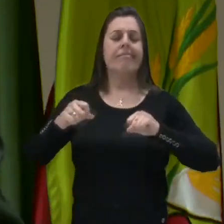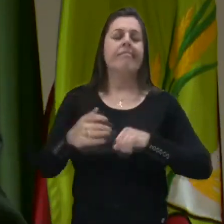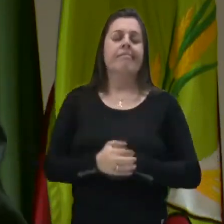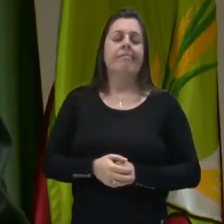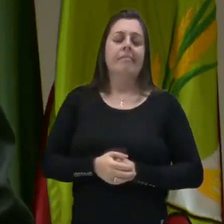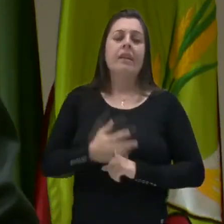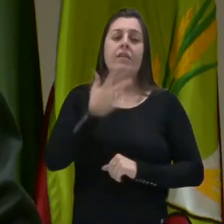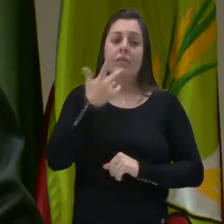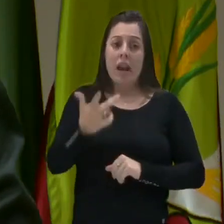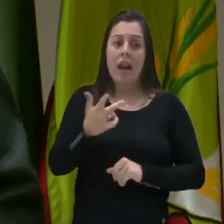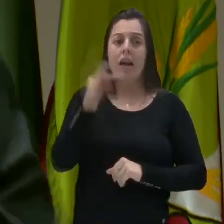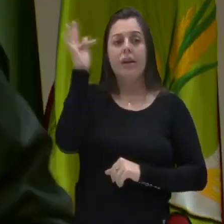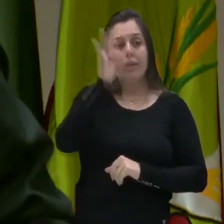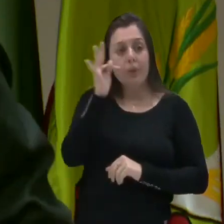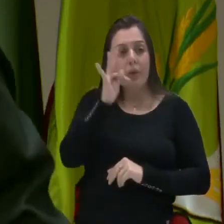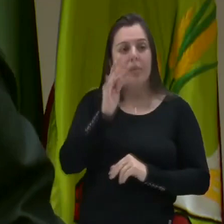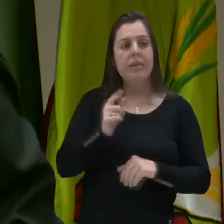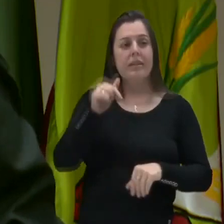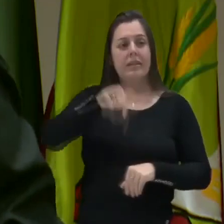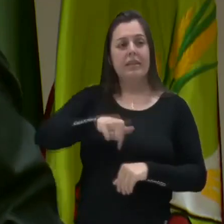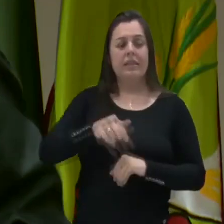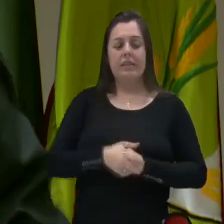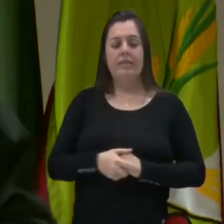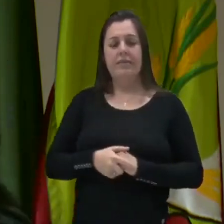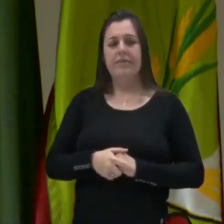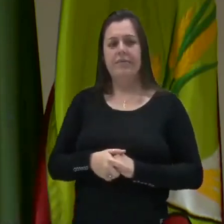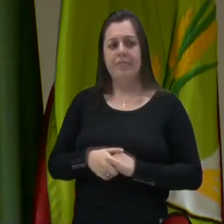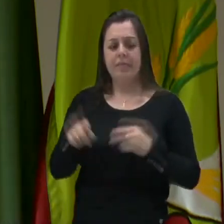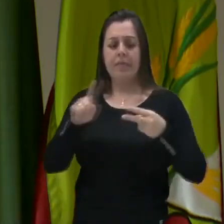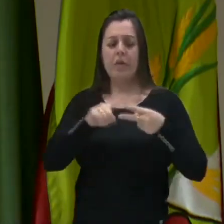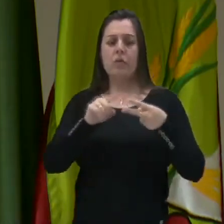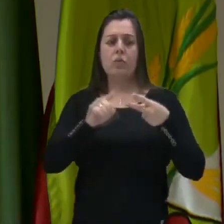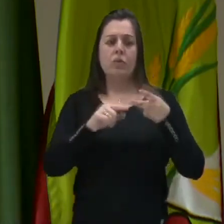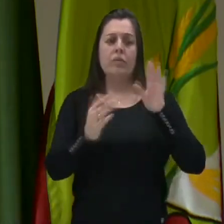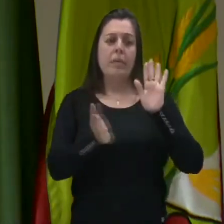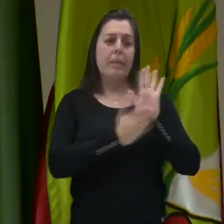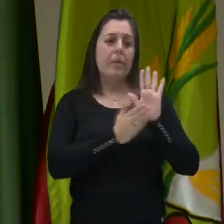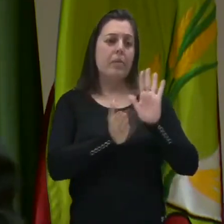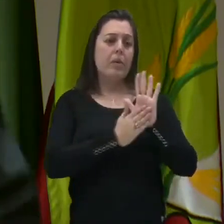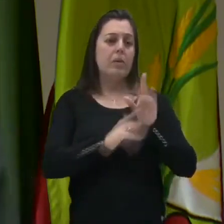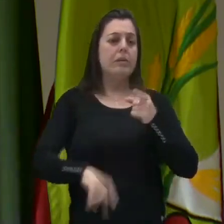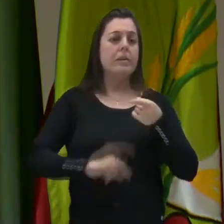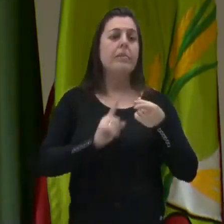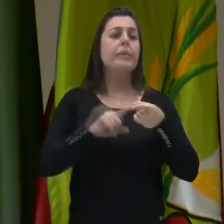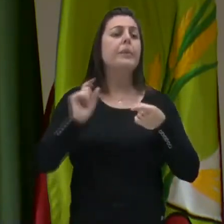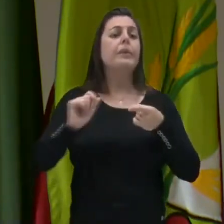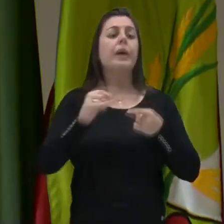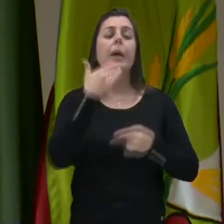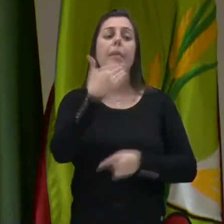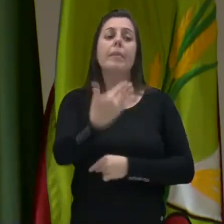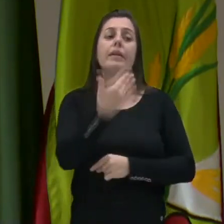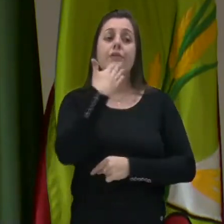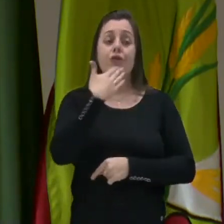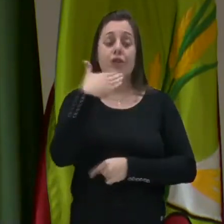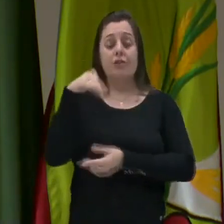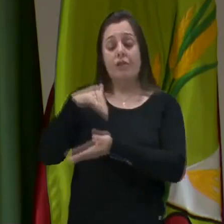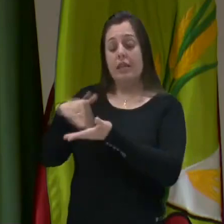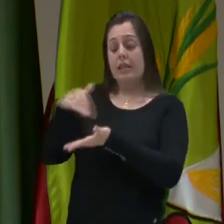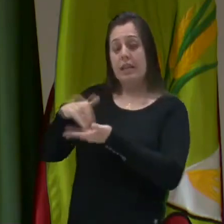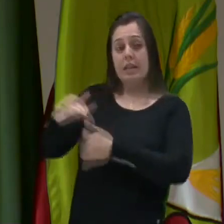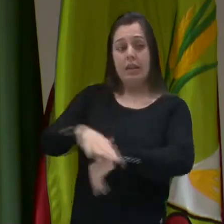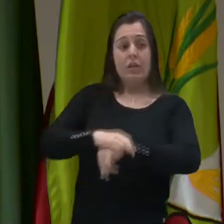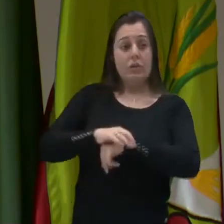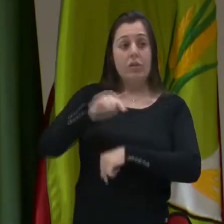e, vereador Omar, a essa casa, duas proposituras. A primeira, solicitar ao secretário de segurança